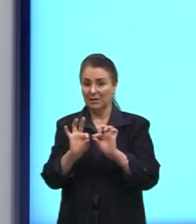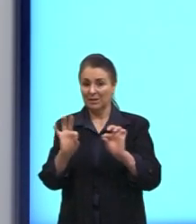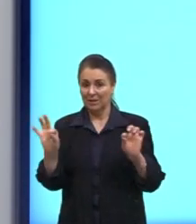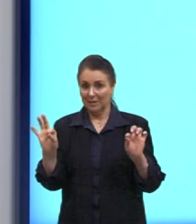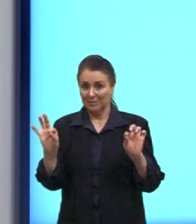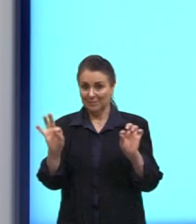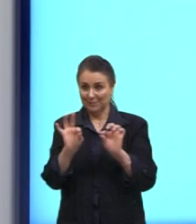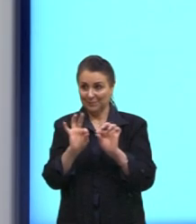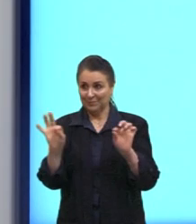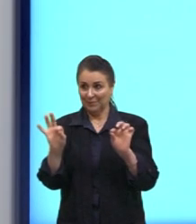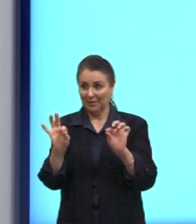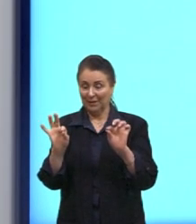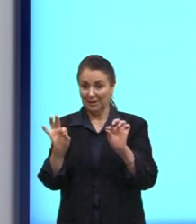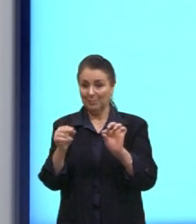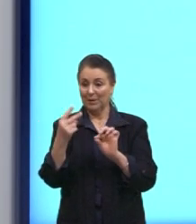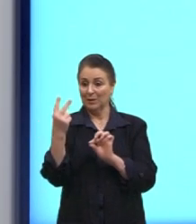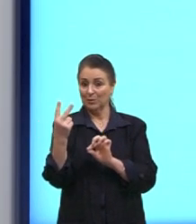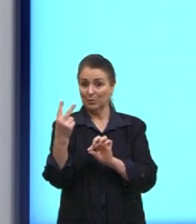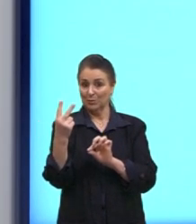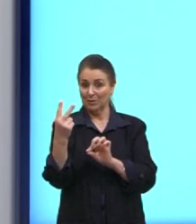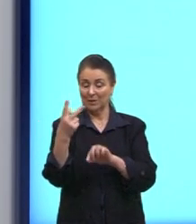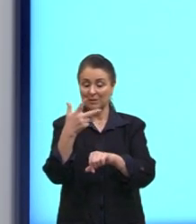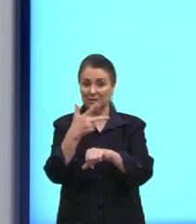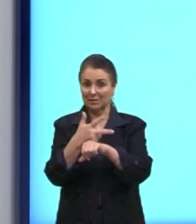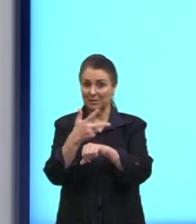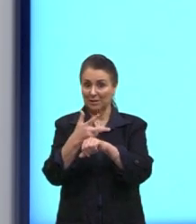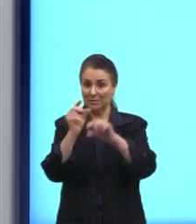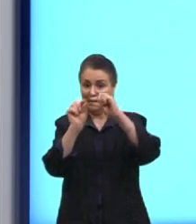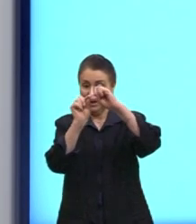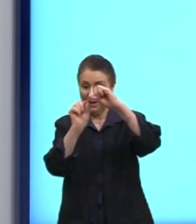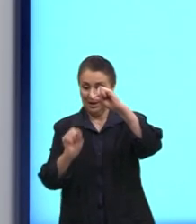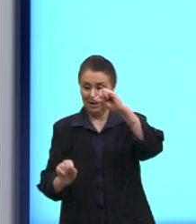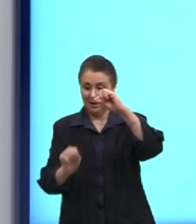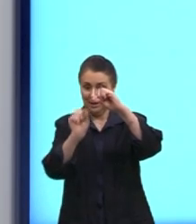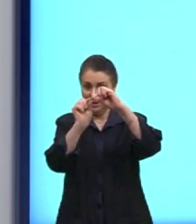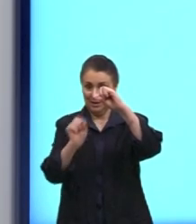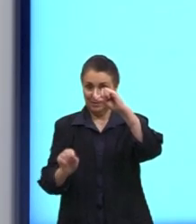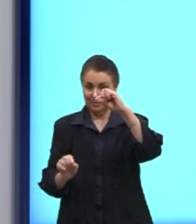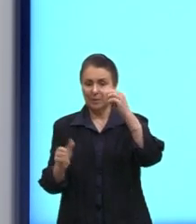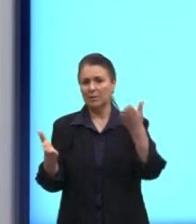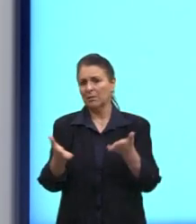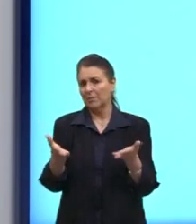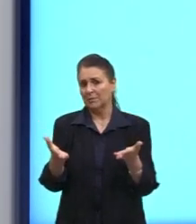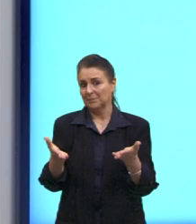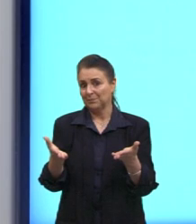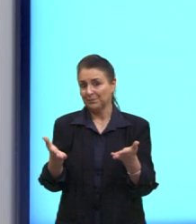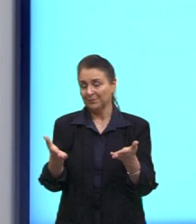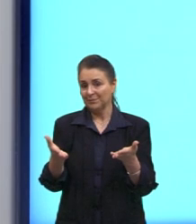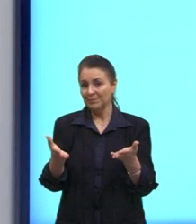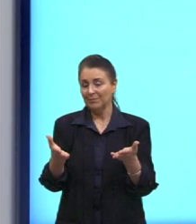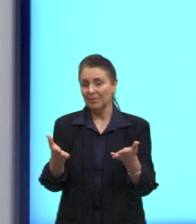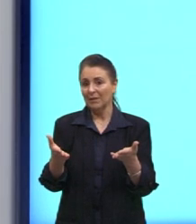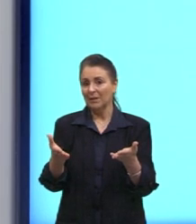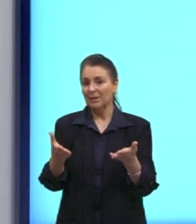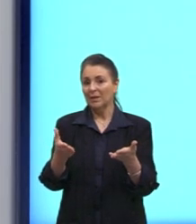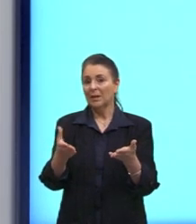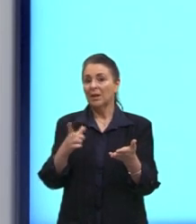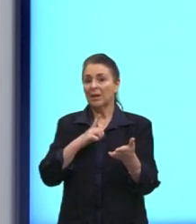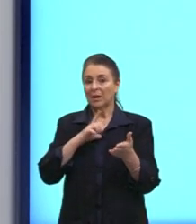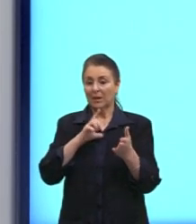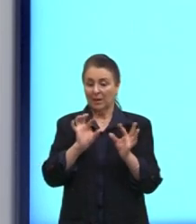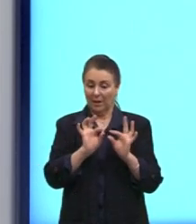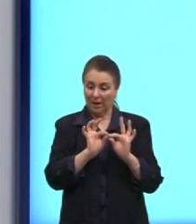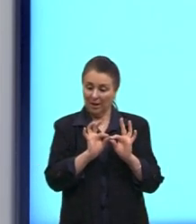que passa pelas duas câmeras. Tá? E agora? Eu tenho ali, né, esse segmento.